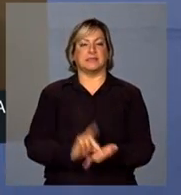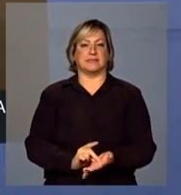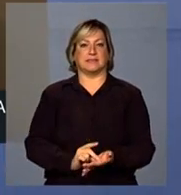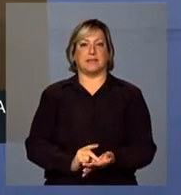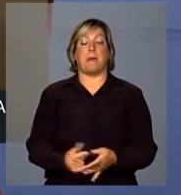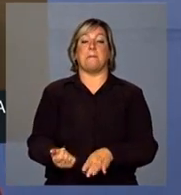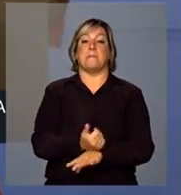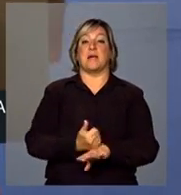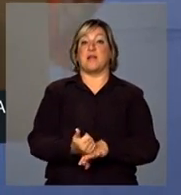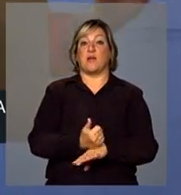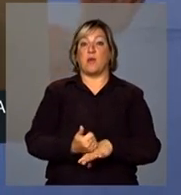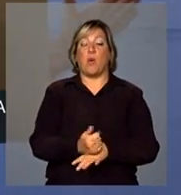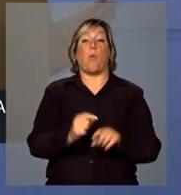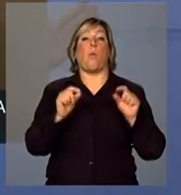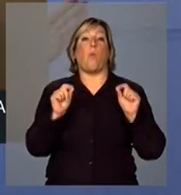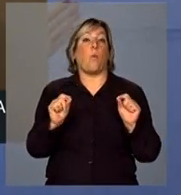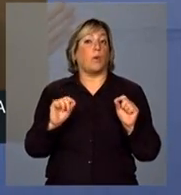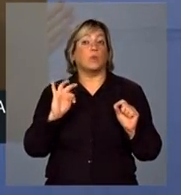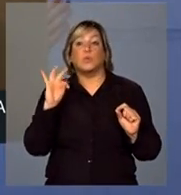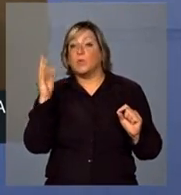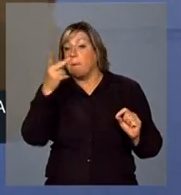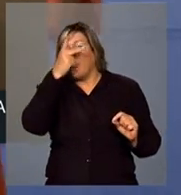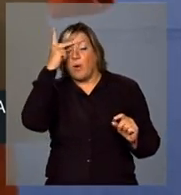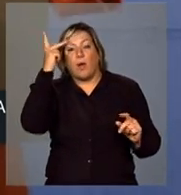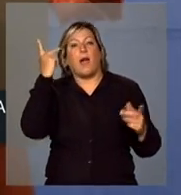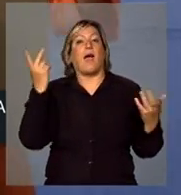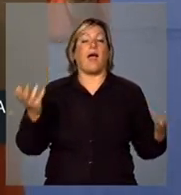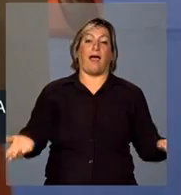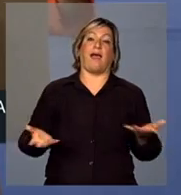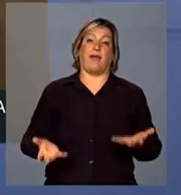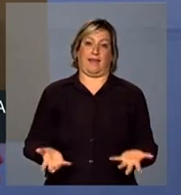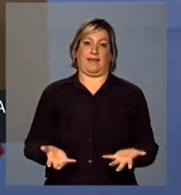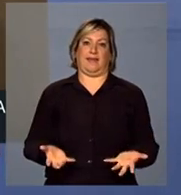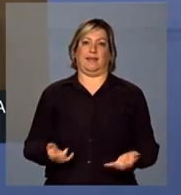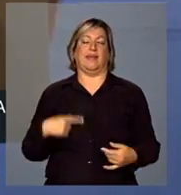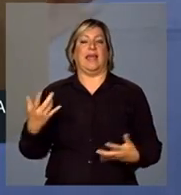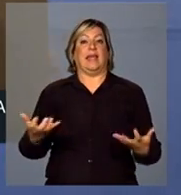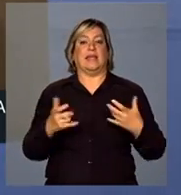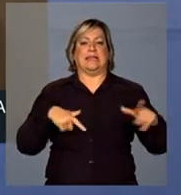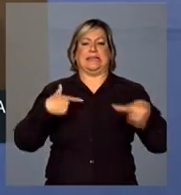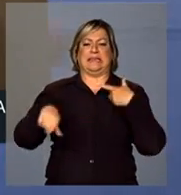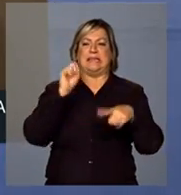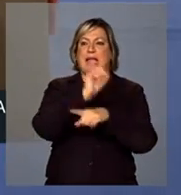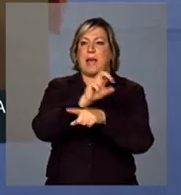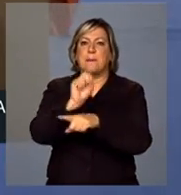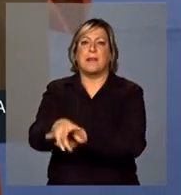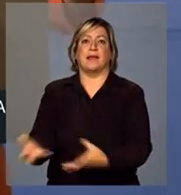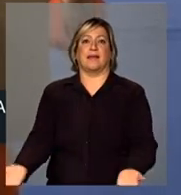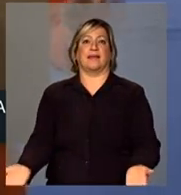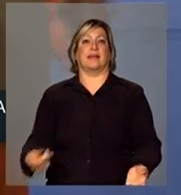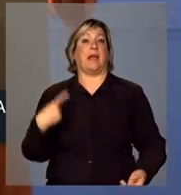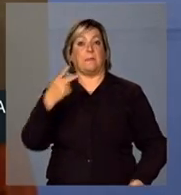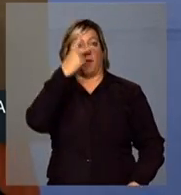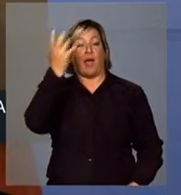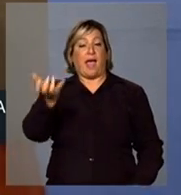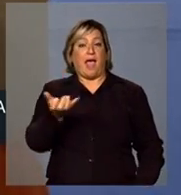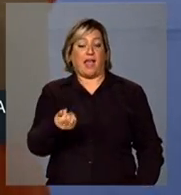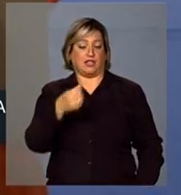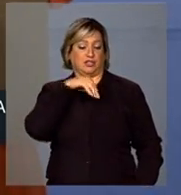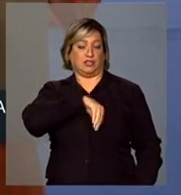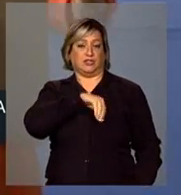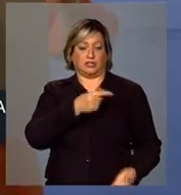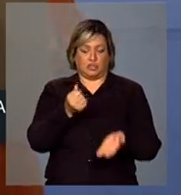melhorando aquilo que interessa para as pessoas. As pessoas querem ter um emprego, querem ter um